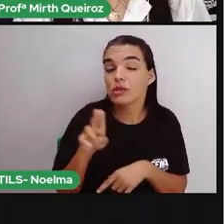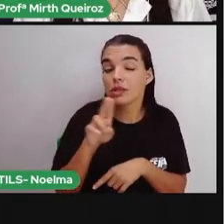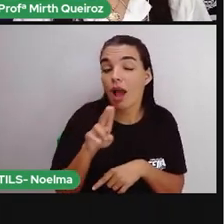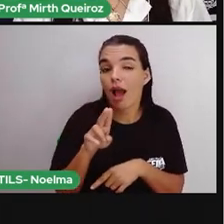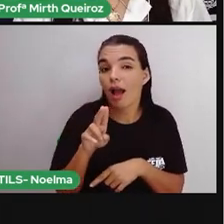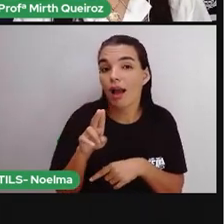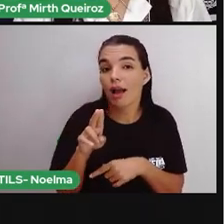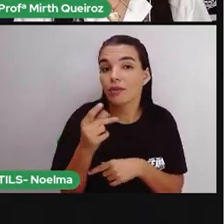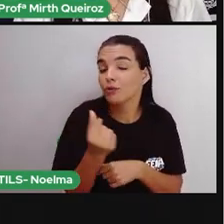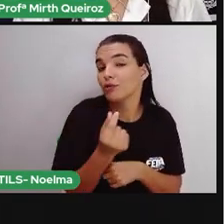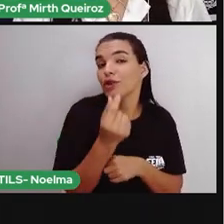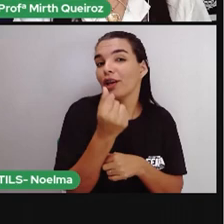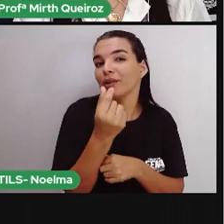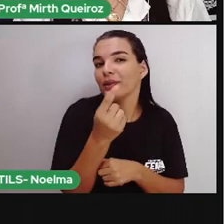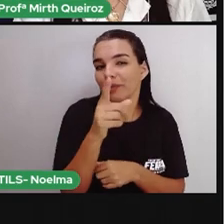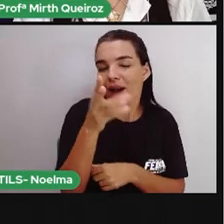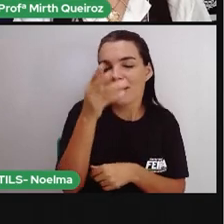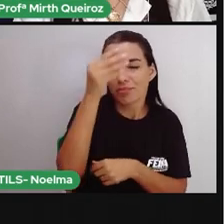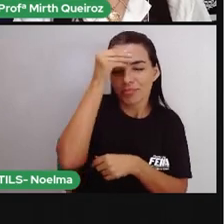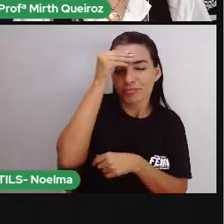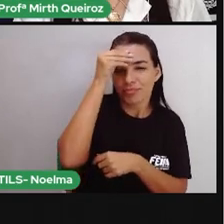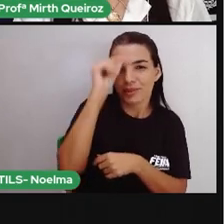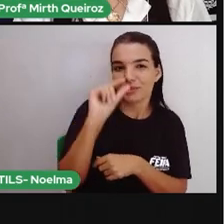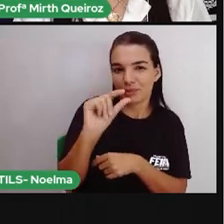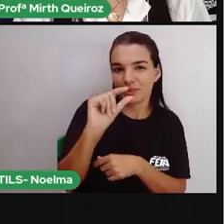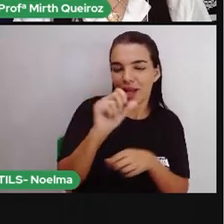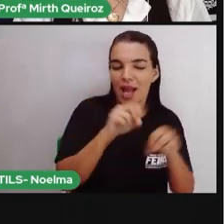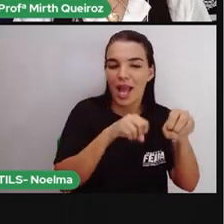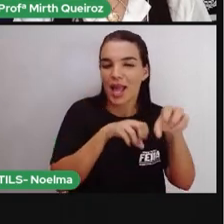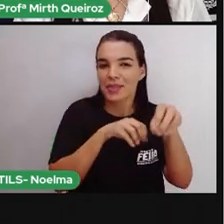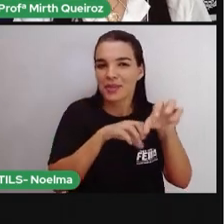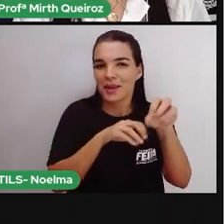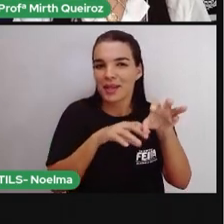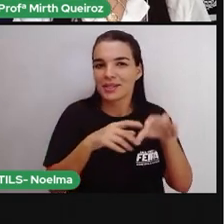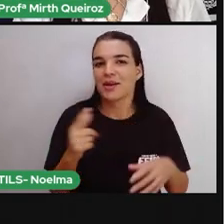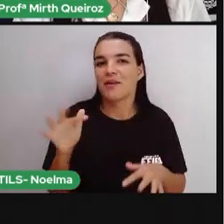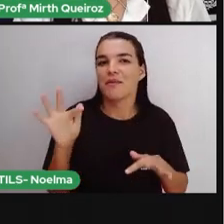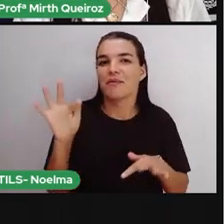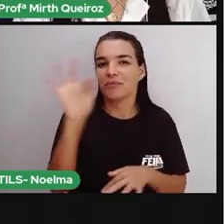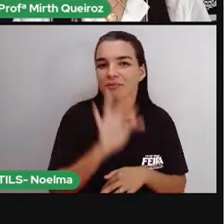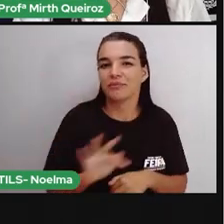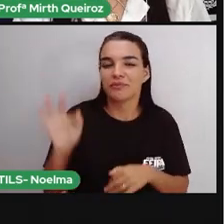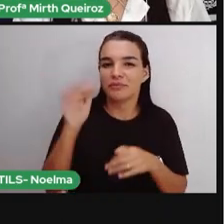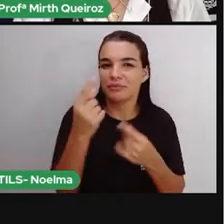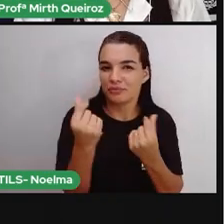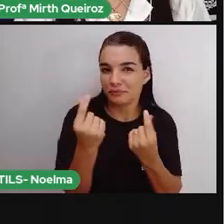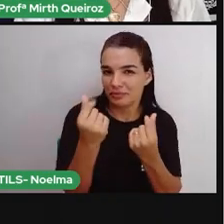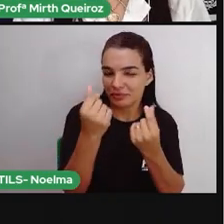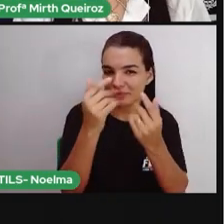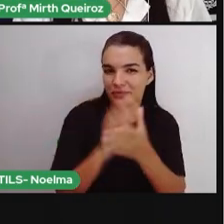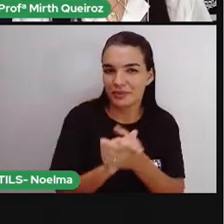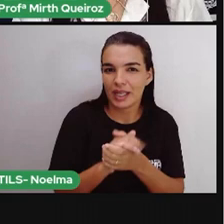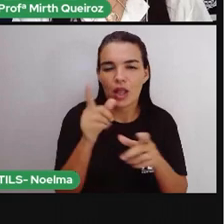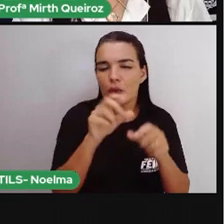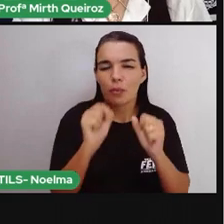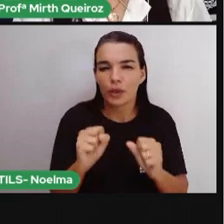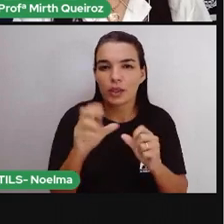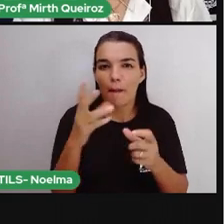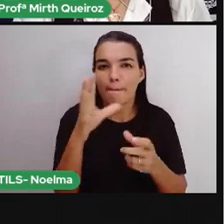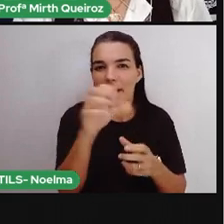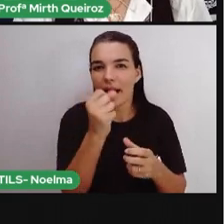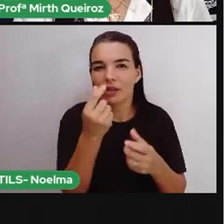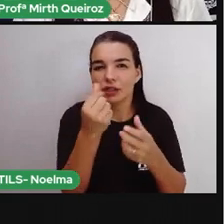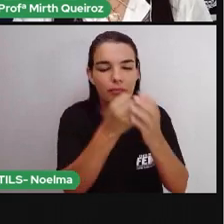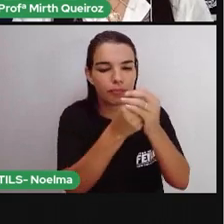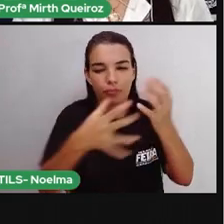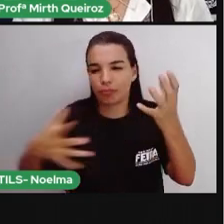isso, né? Vocês vão entender um pouquinho sobre a educação financeira. Que a gente não pode pegar esse nosso dinheiro e sair gastando a topa e